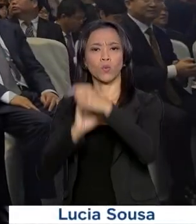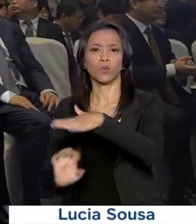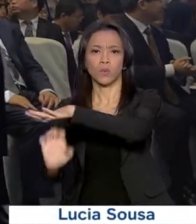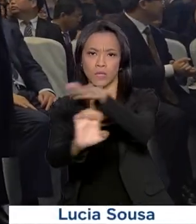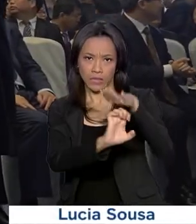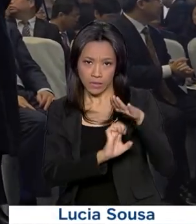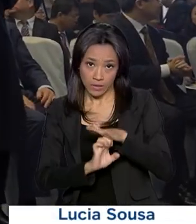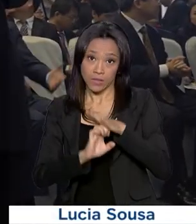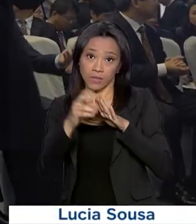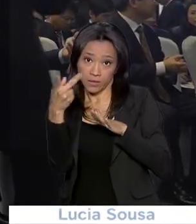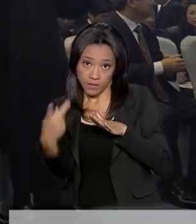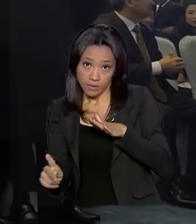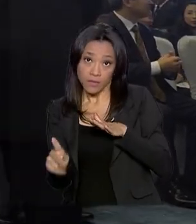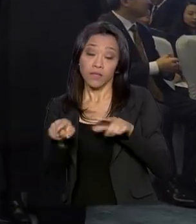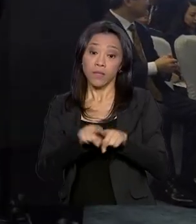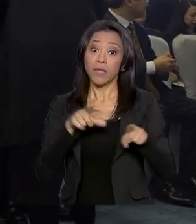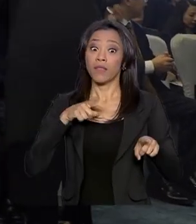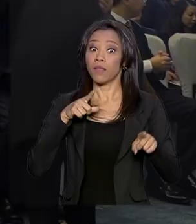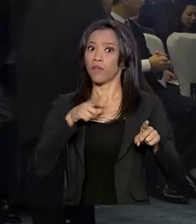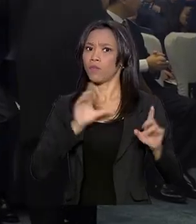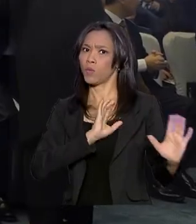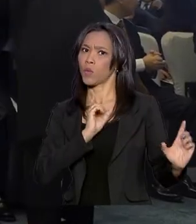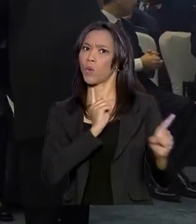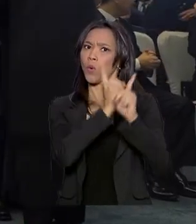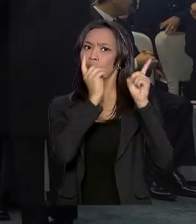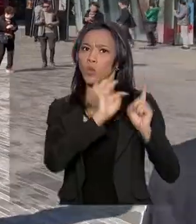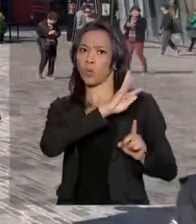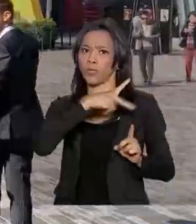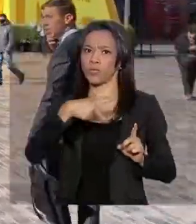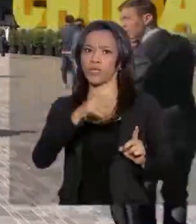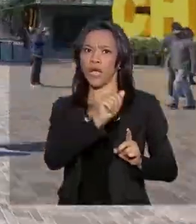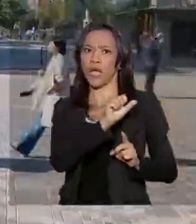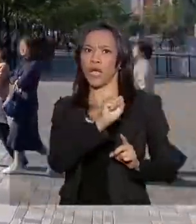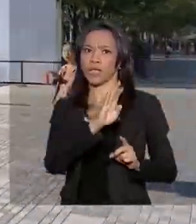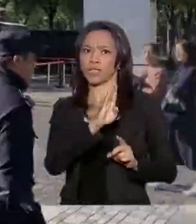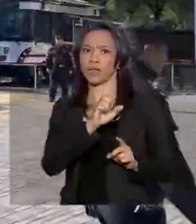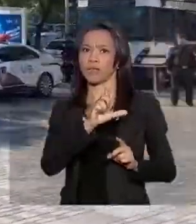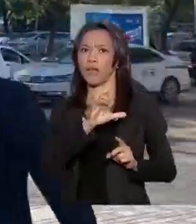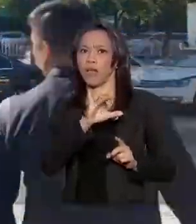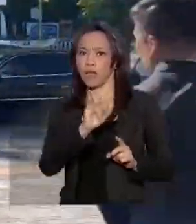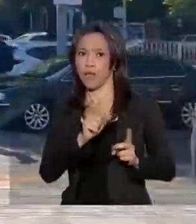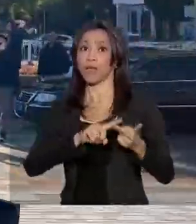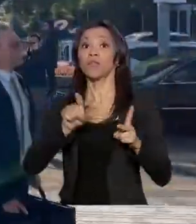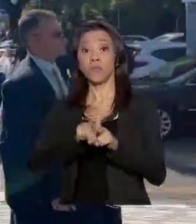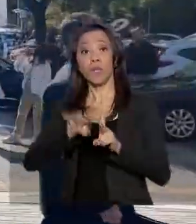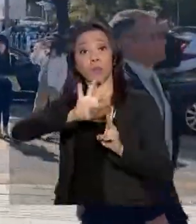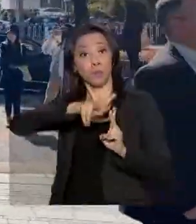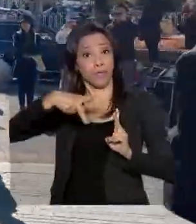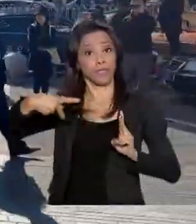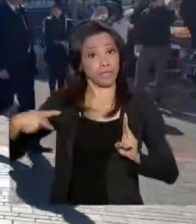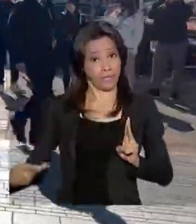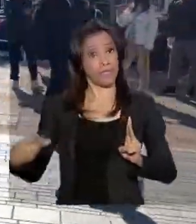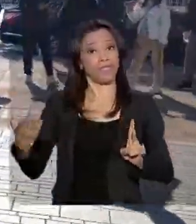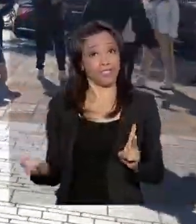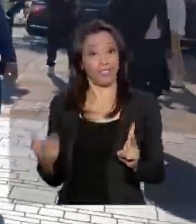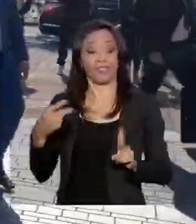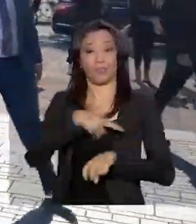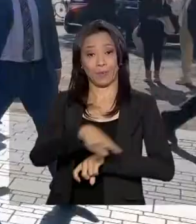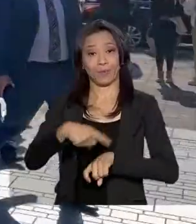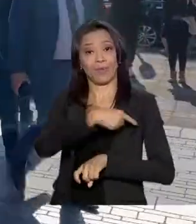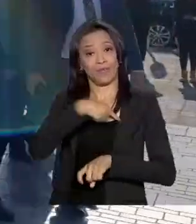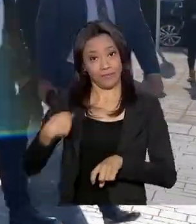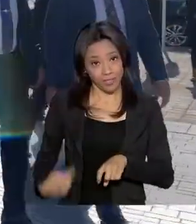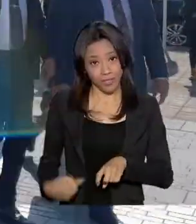também se encontrou com o presidente da Assembleia Popular da China, com o primeiro-ministro e com Xi Jinping, presidente da China. Em